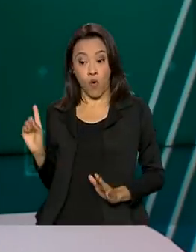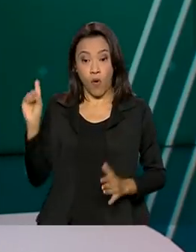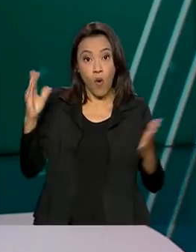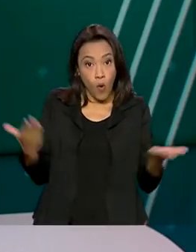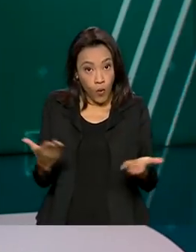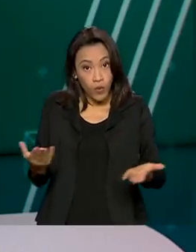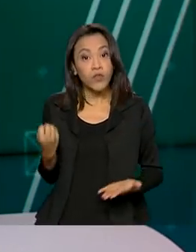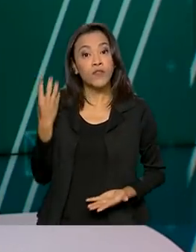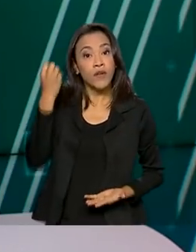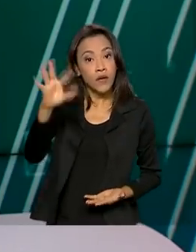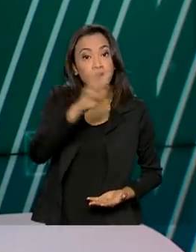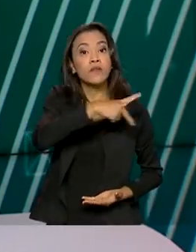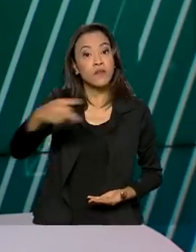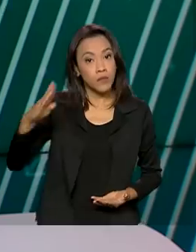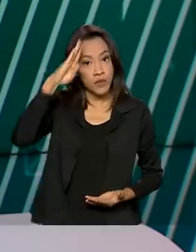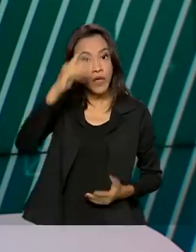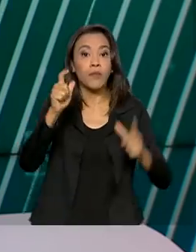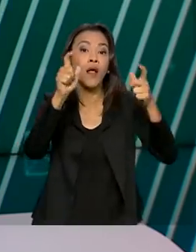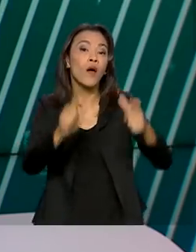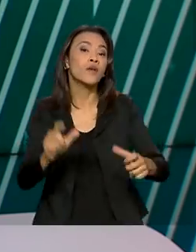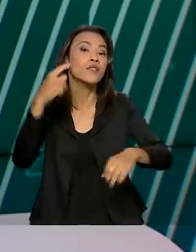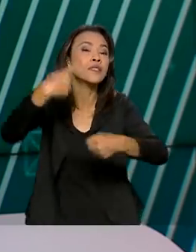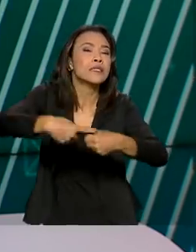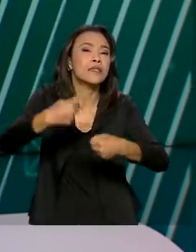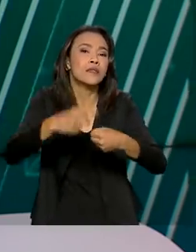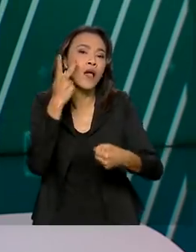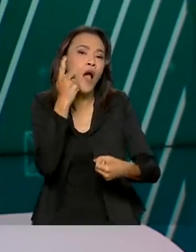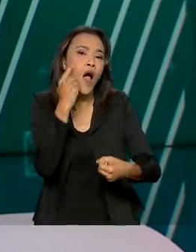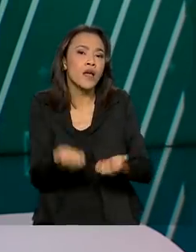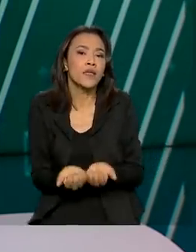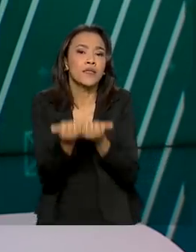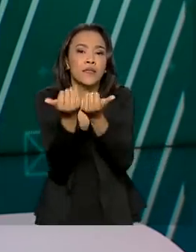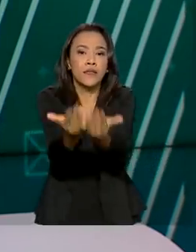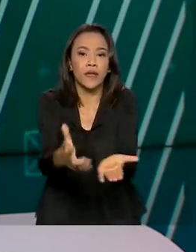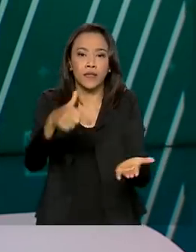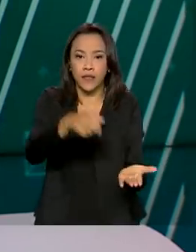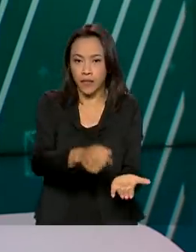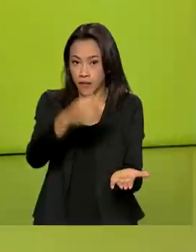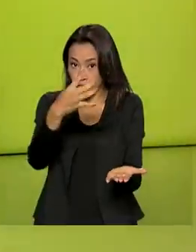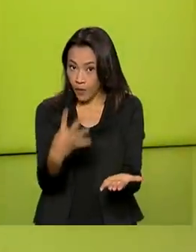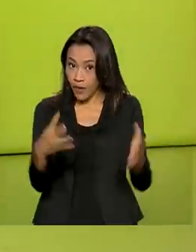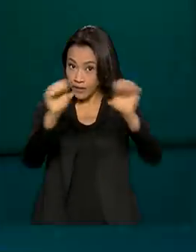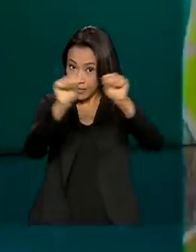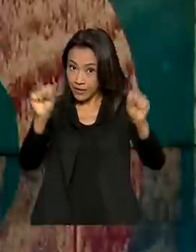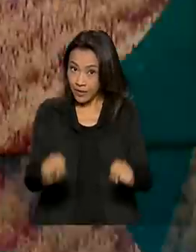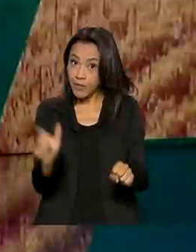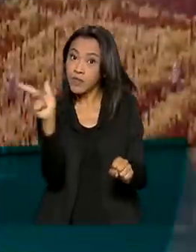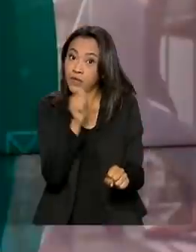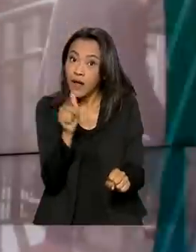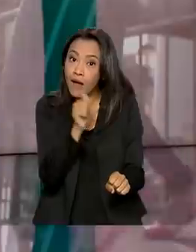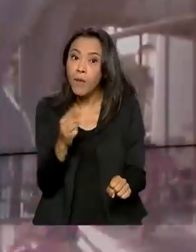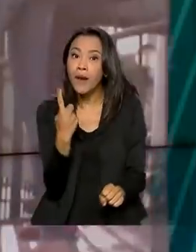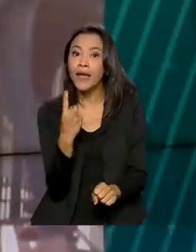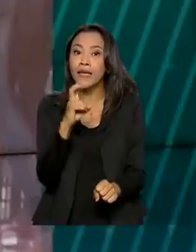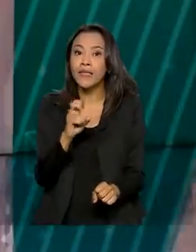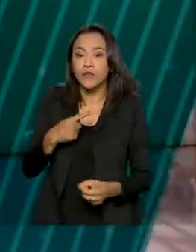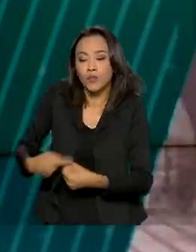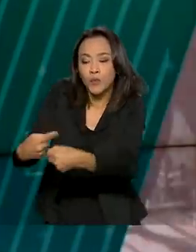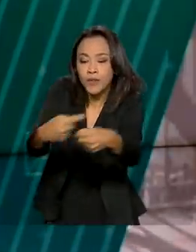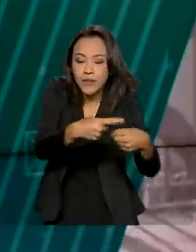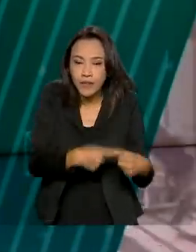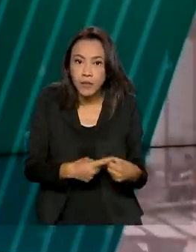hoje para Quixadá, no Ceará, onde serão entregues 74 sistemas simplificados de abastecimento para 15 municípios.